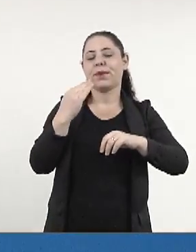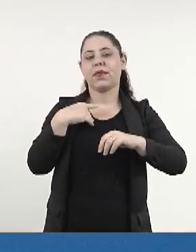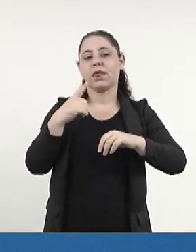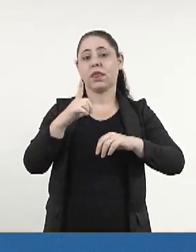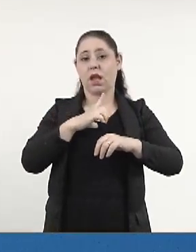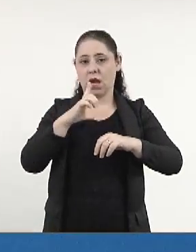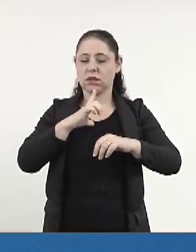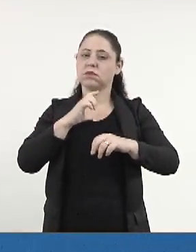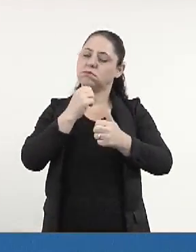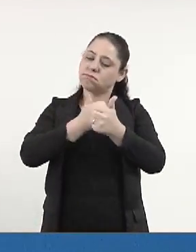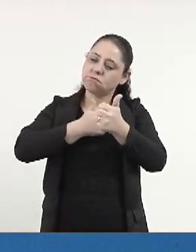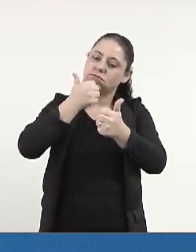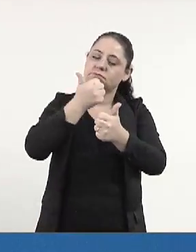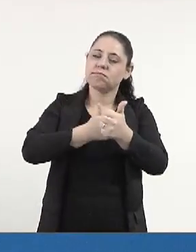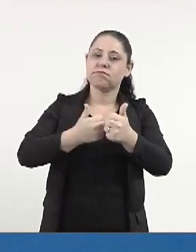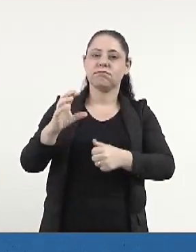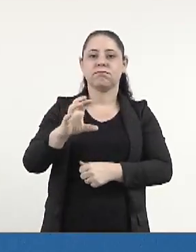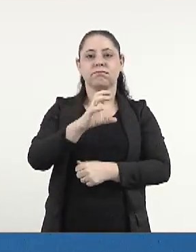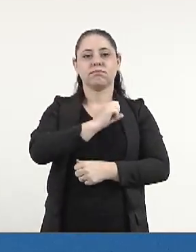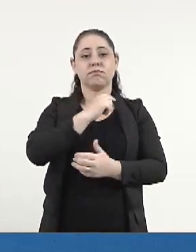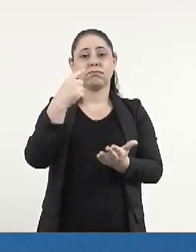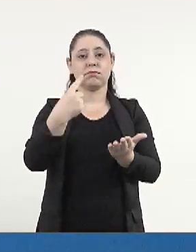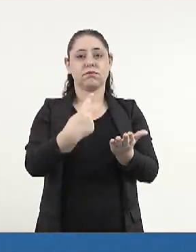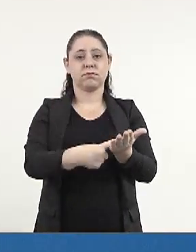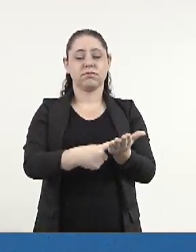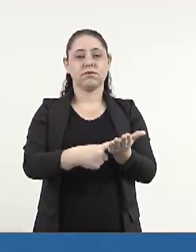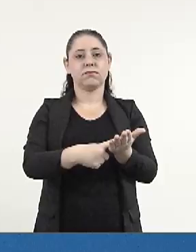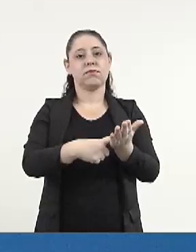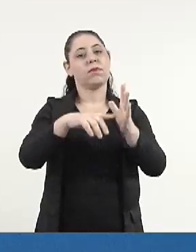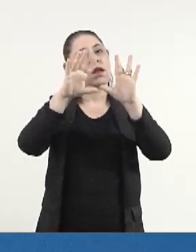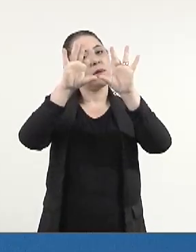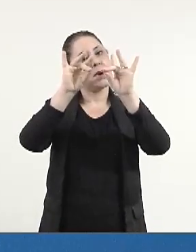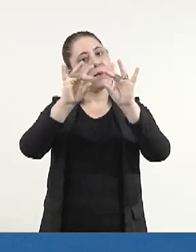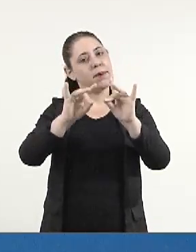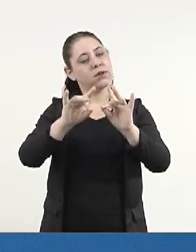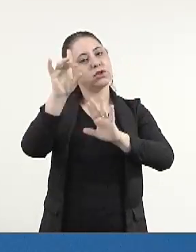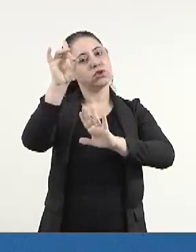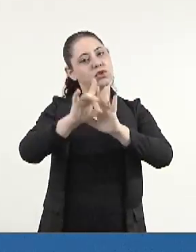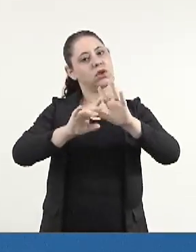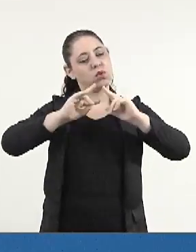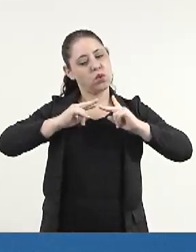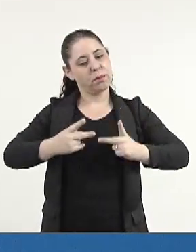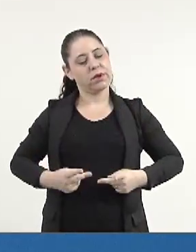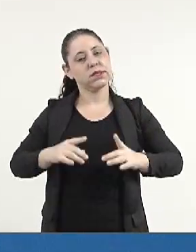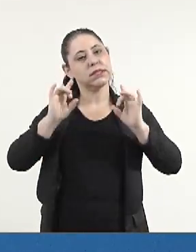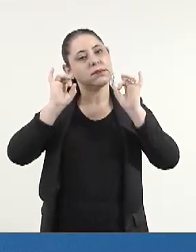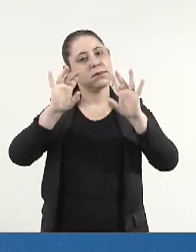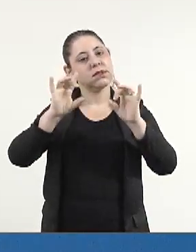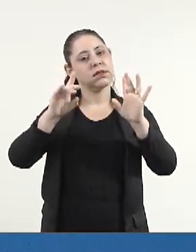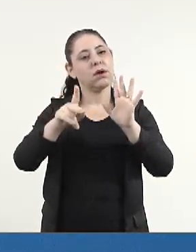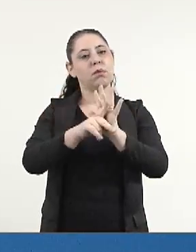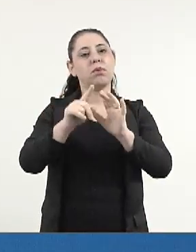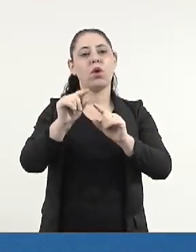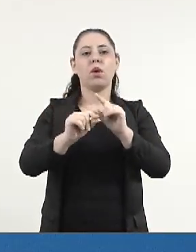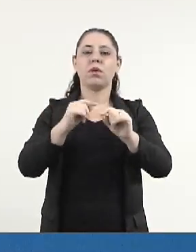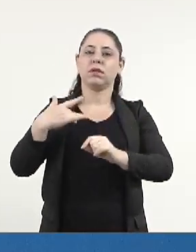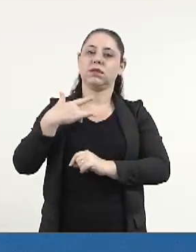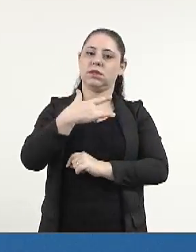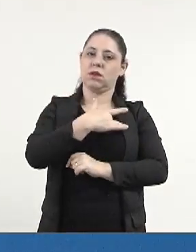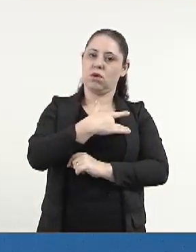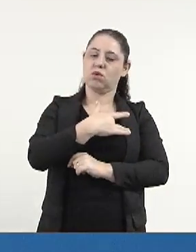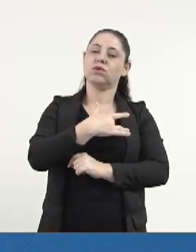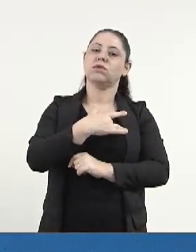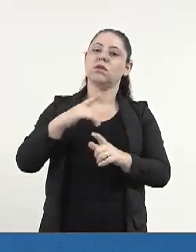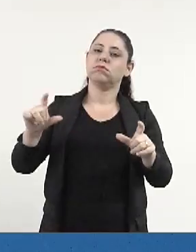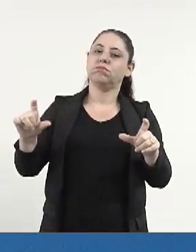de dedicação, amor e compromisso com as pautas dos direitos humanos, especialmente no campo da saúde e da